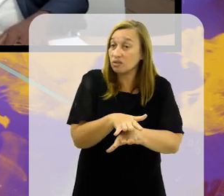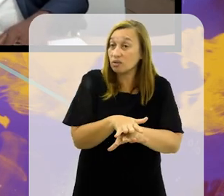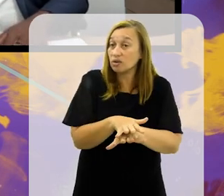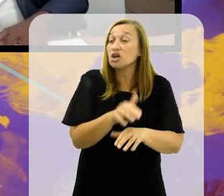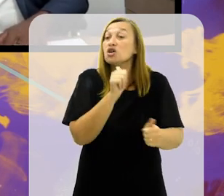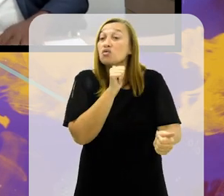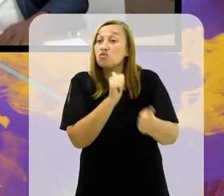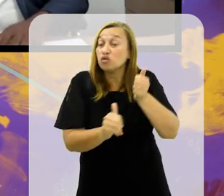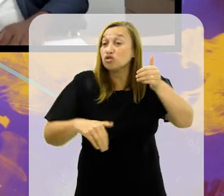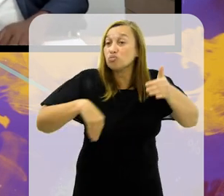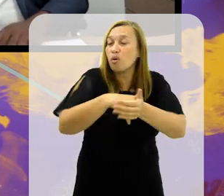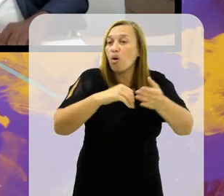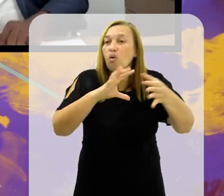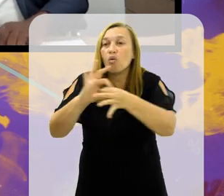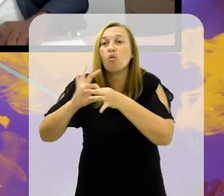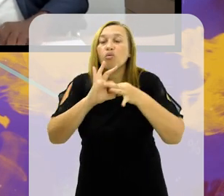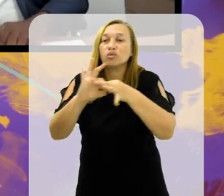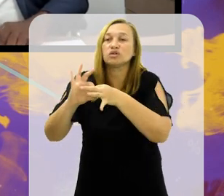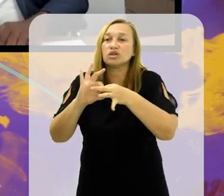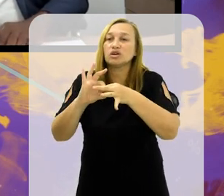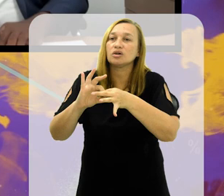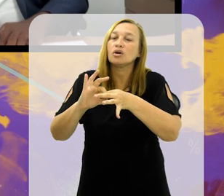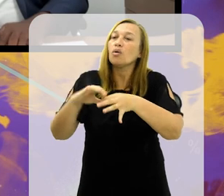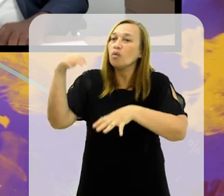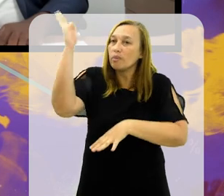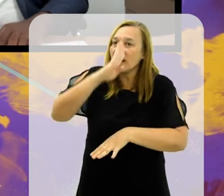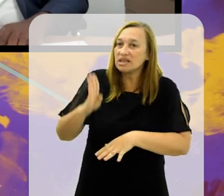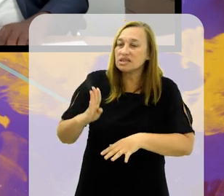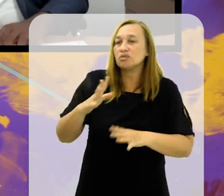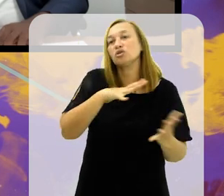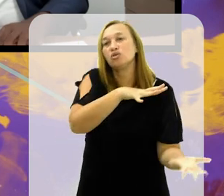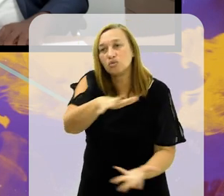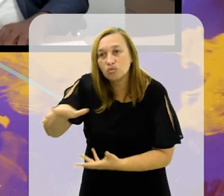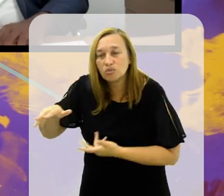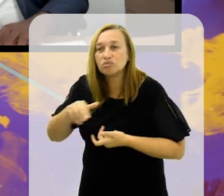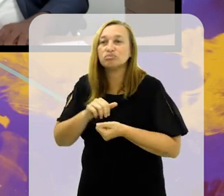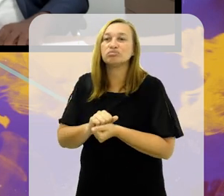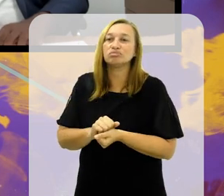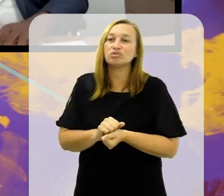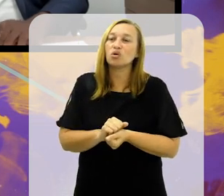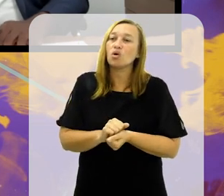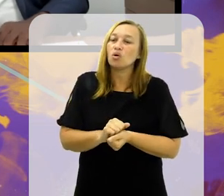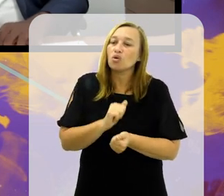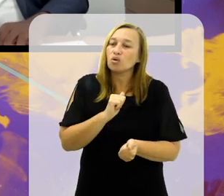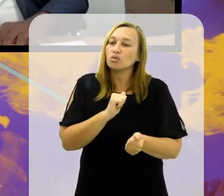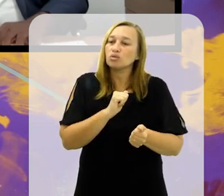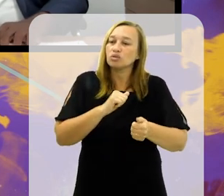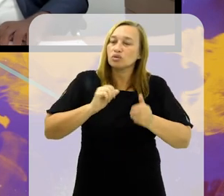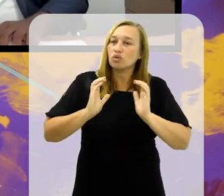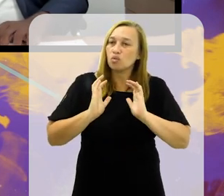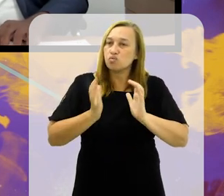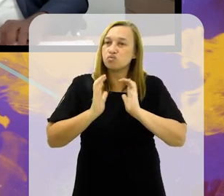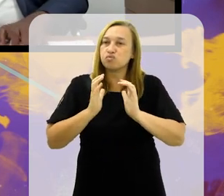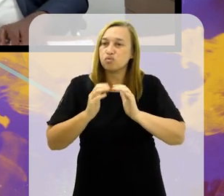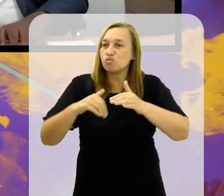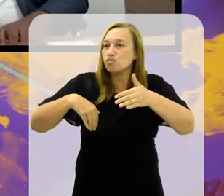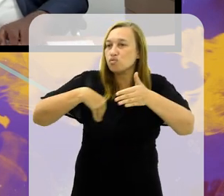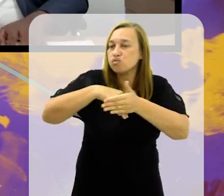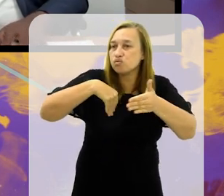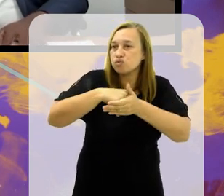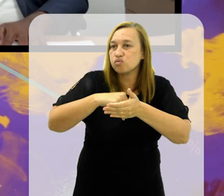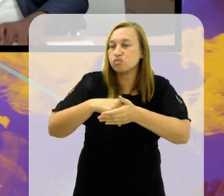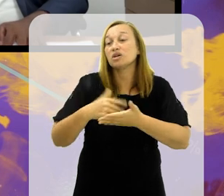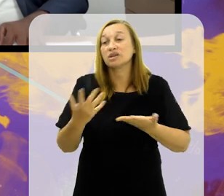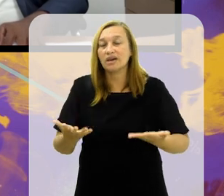esporte faz essa inclusão e o futebol une o Brasil e o mundo, através da bola, porque é um esporte que